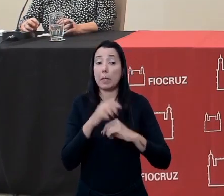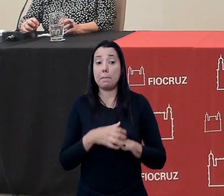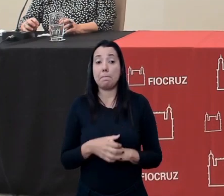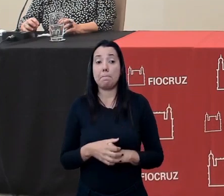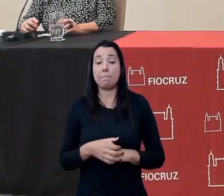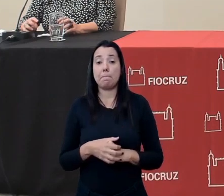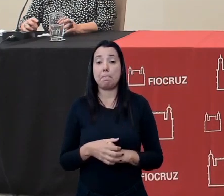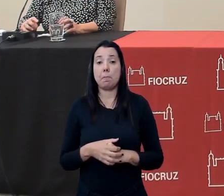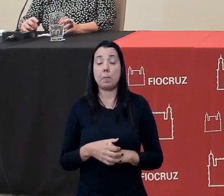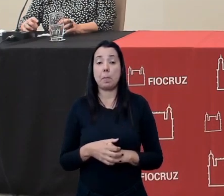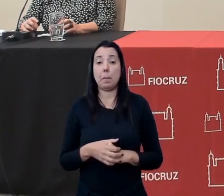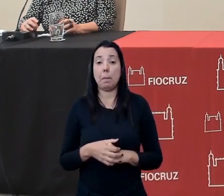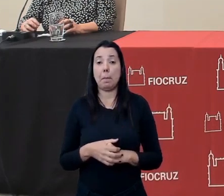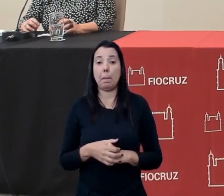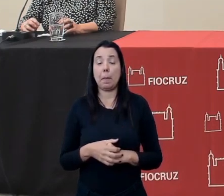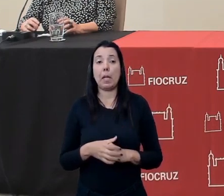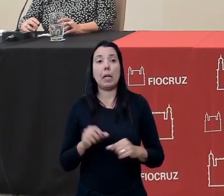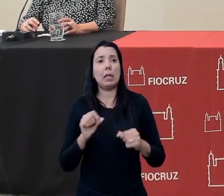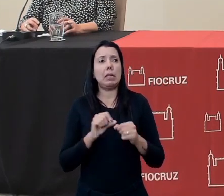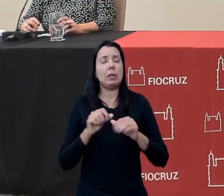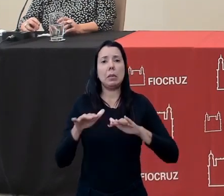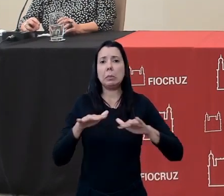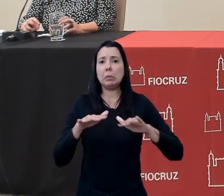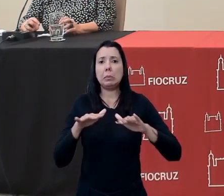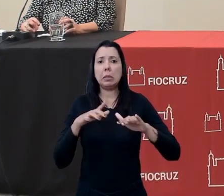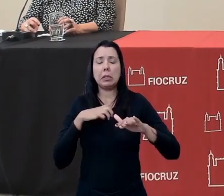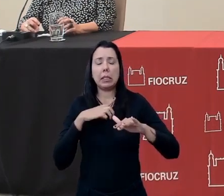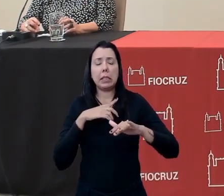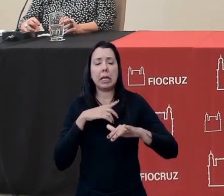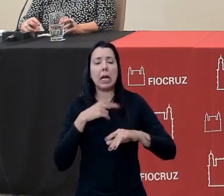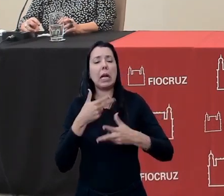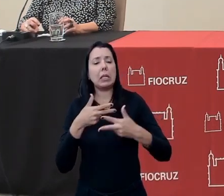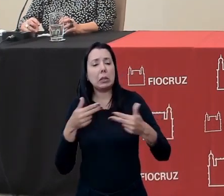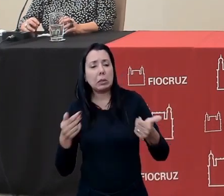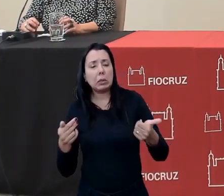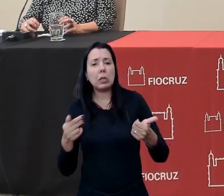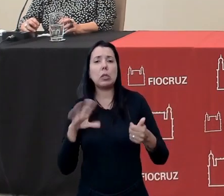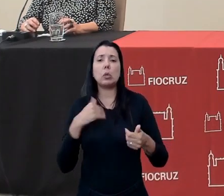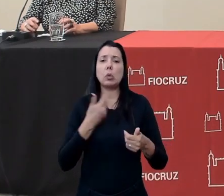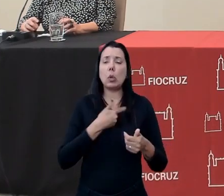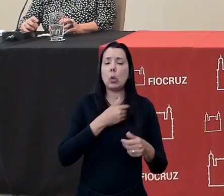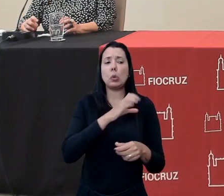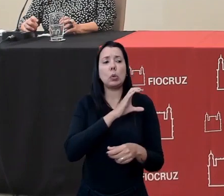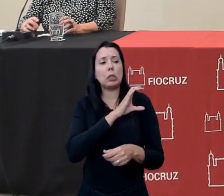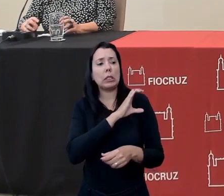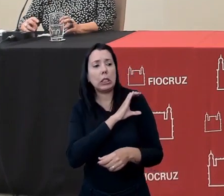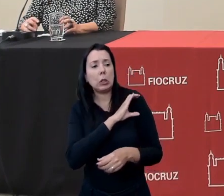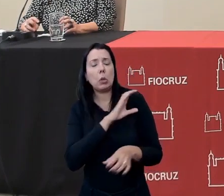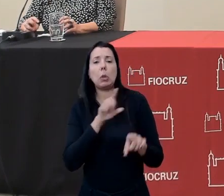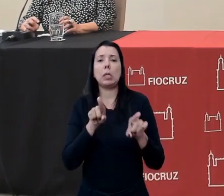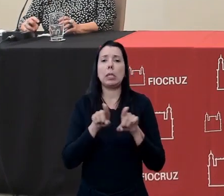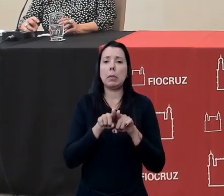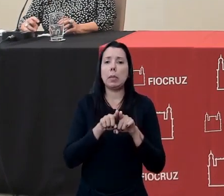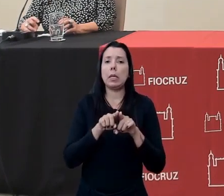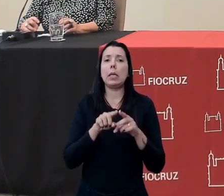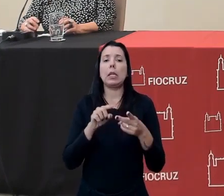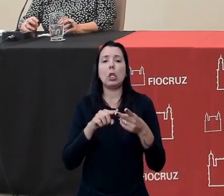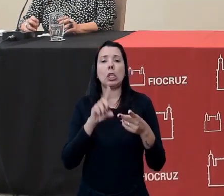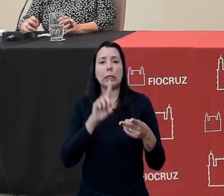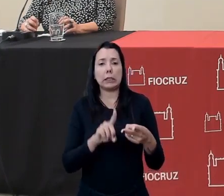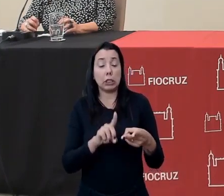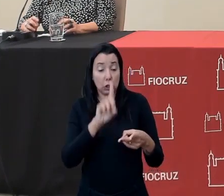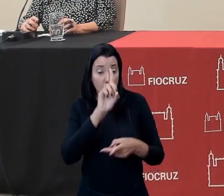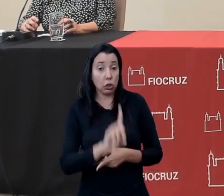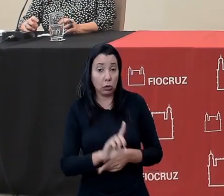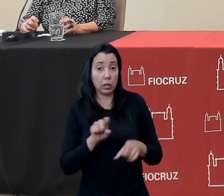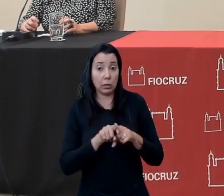mobilizar os atores, mobilizar os nossos coordenadores, mobilizar as nossas diretorias